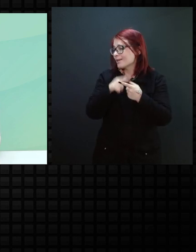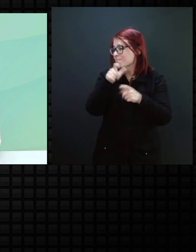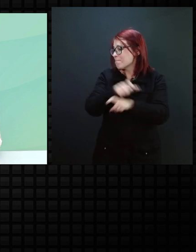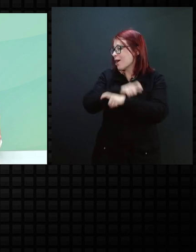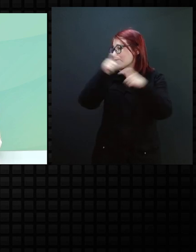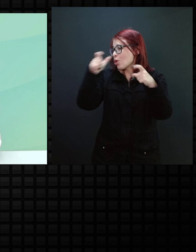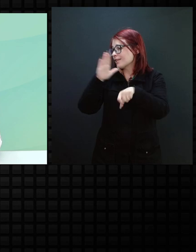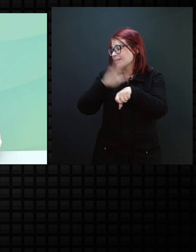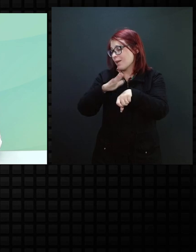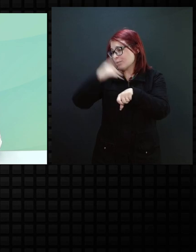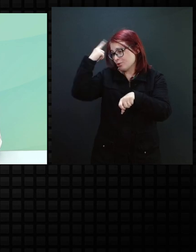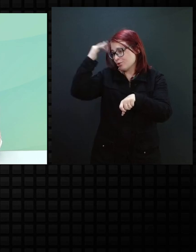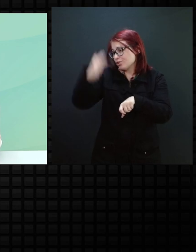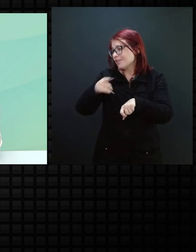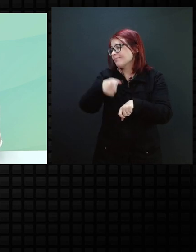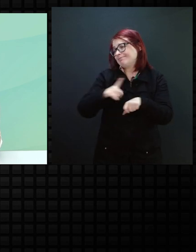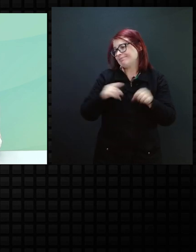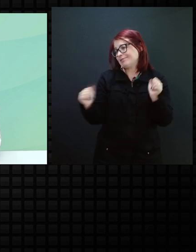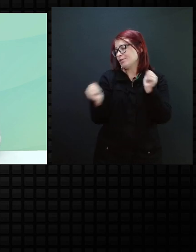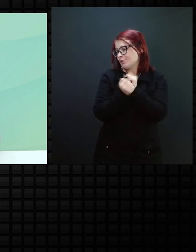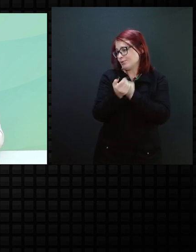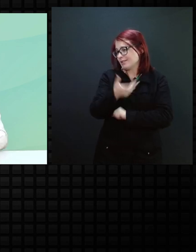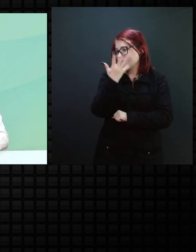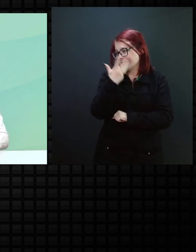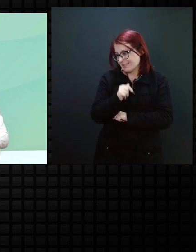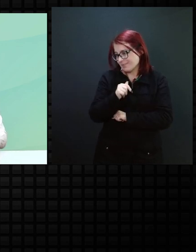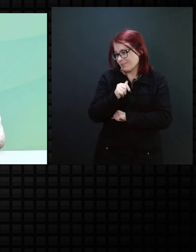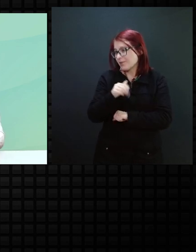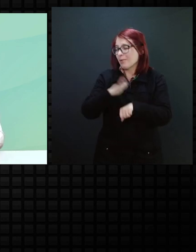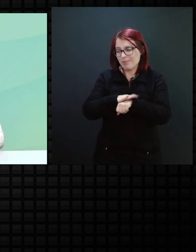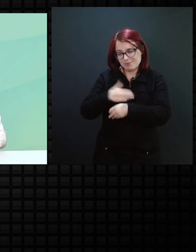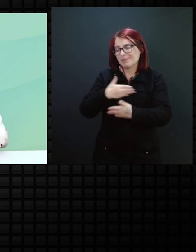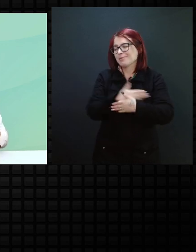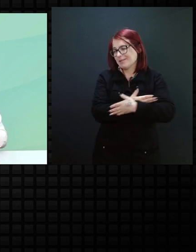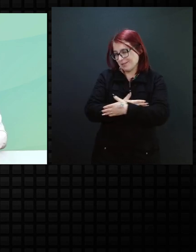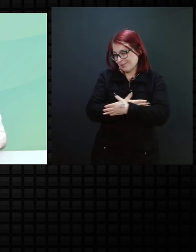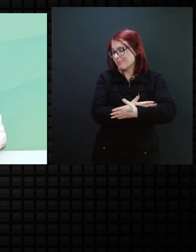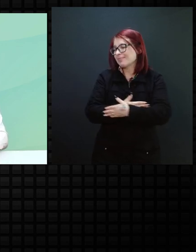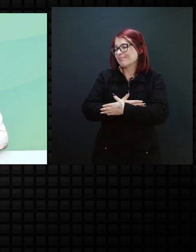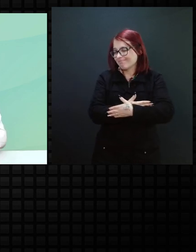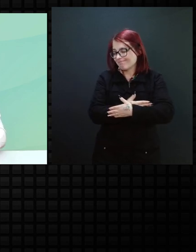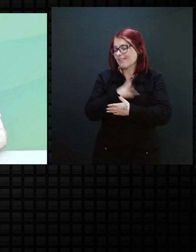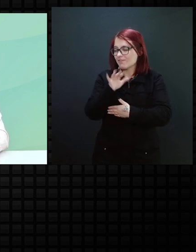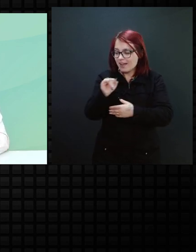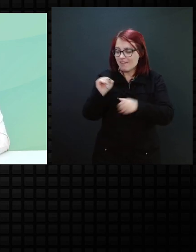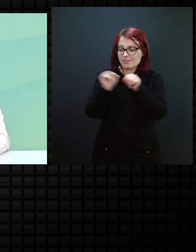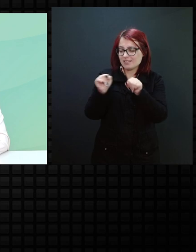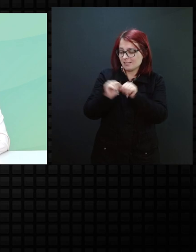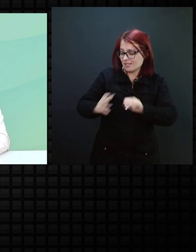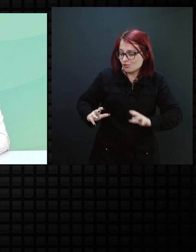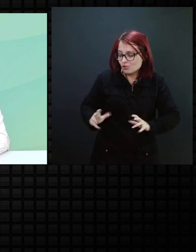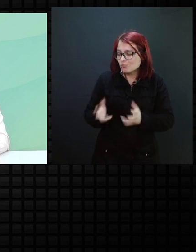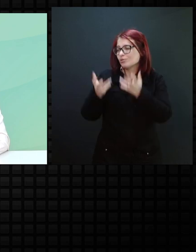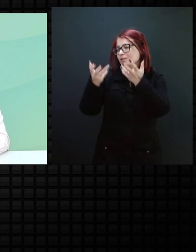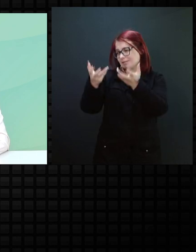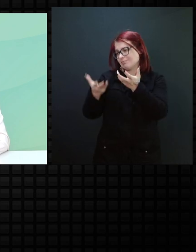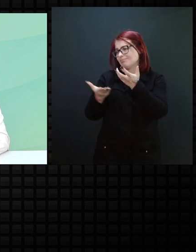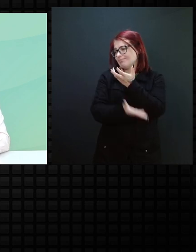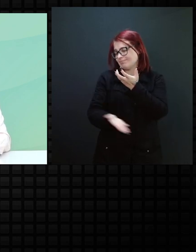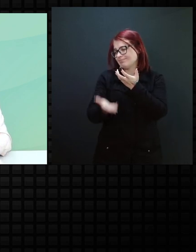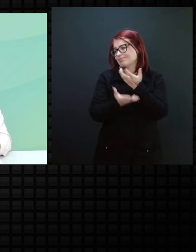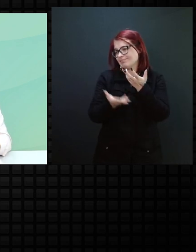com essa criança, principalmente quando ela é bebê, né? Onde vai estar fazendo toda essa estimulação, né?